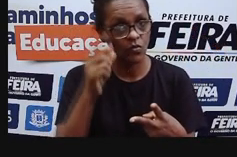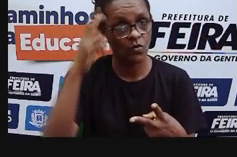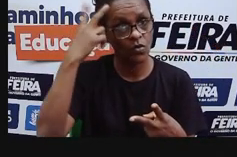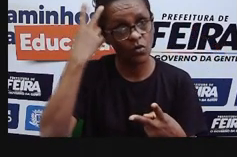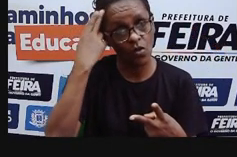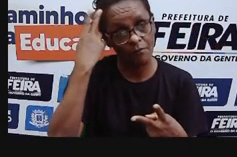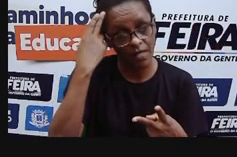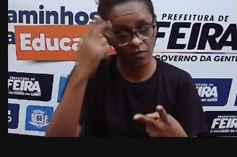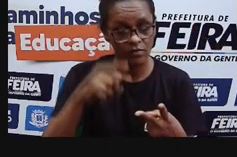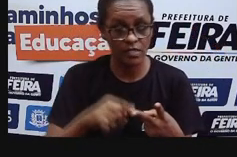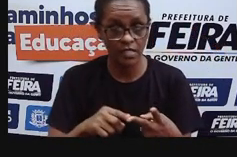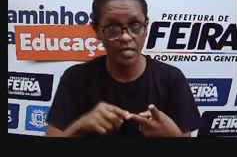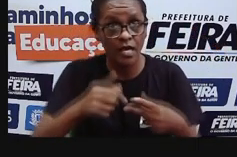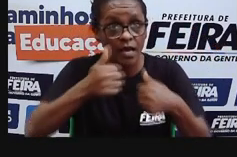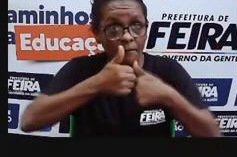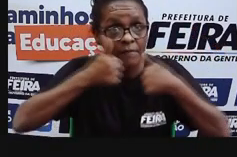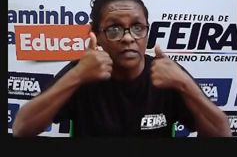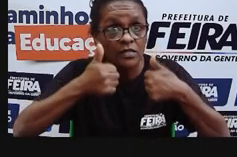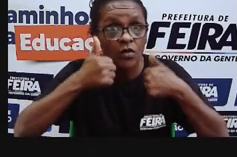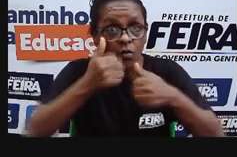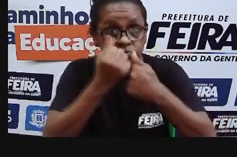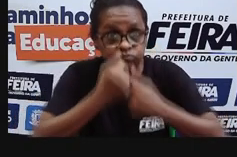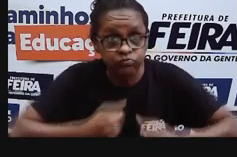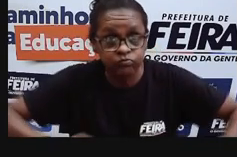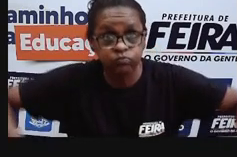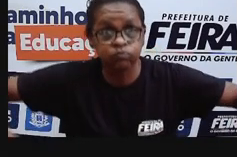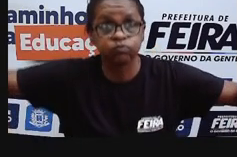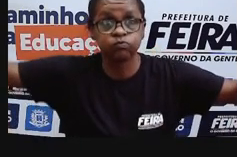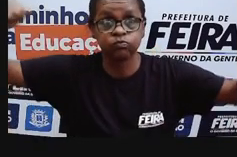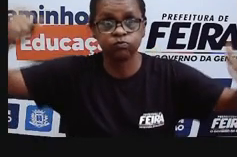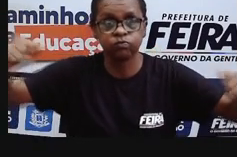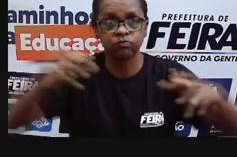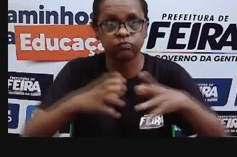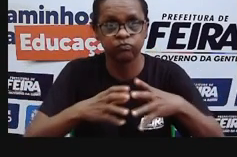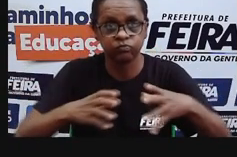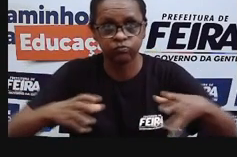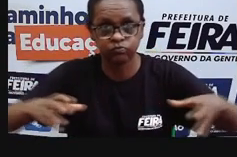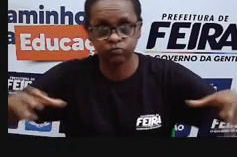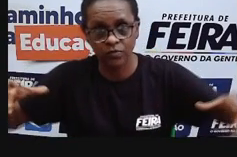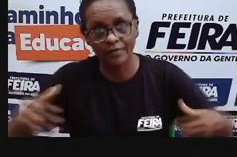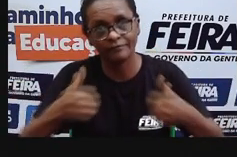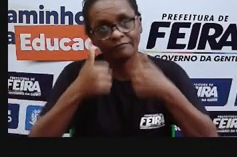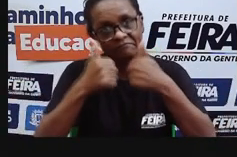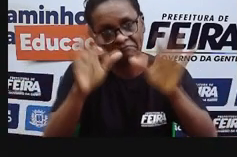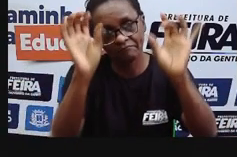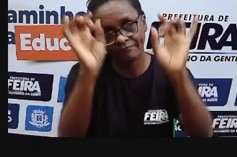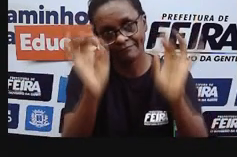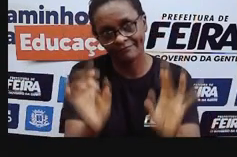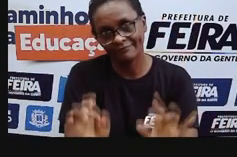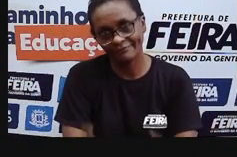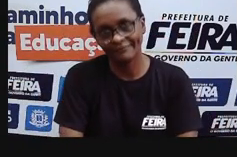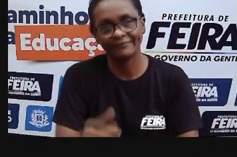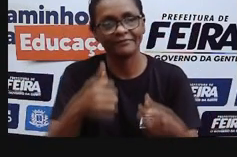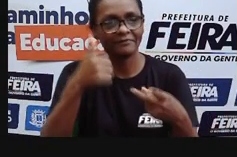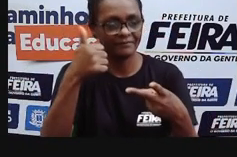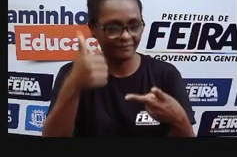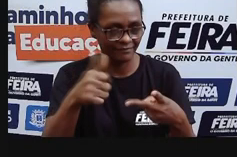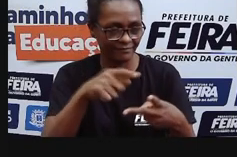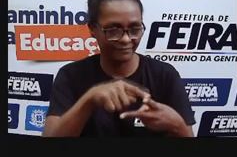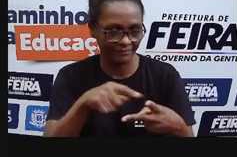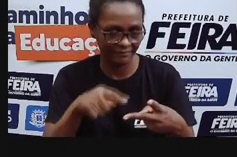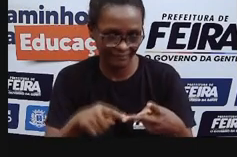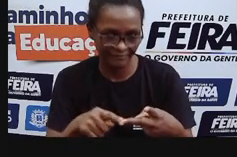convergente, como a gente vê na lupa, né? Só que ele é um pouco uma lente um pouco